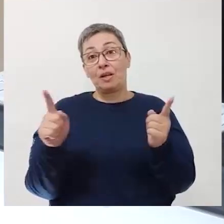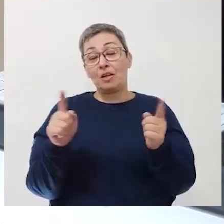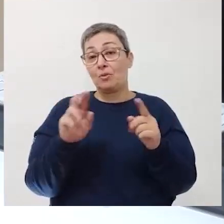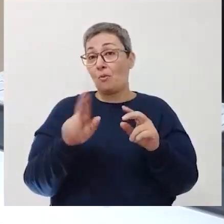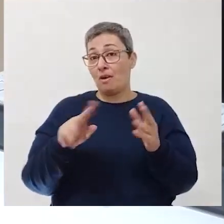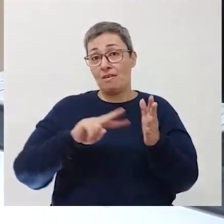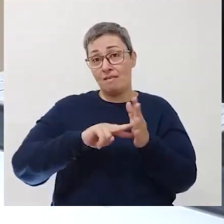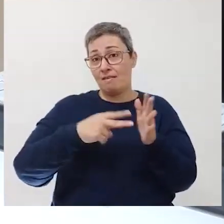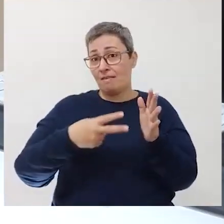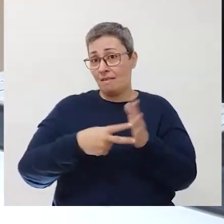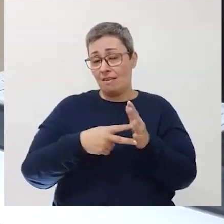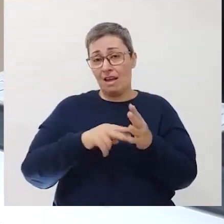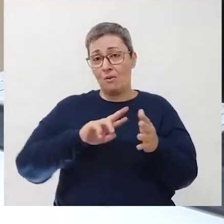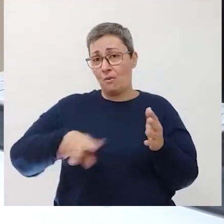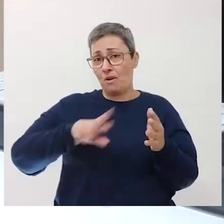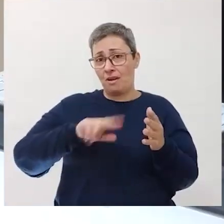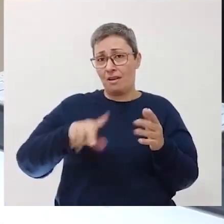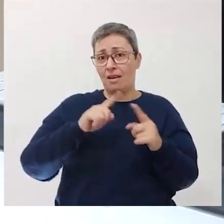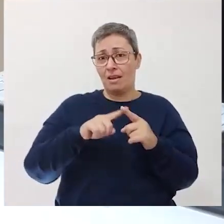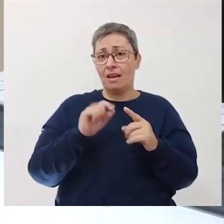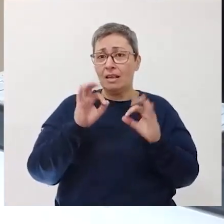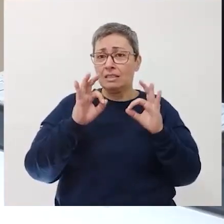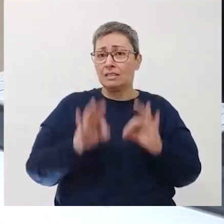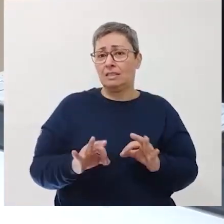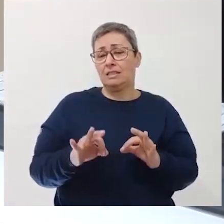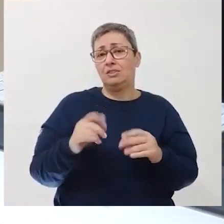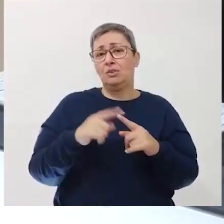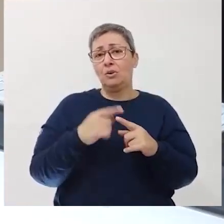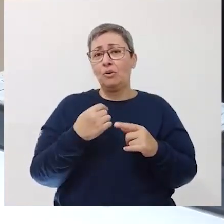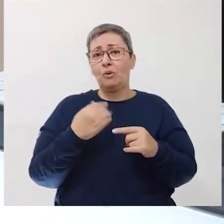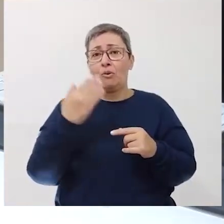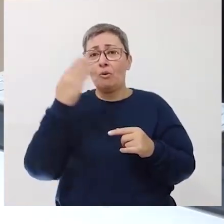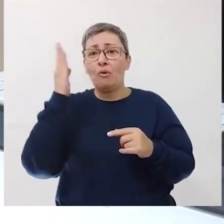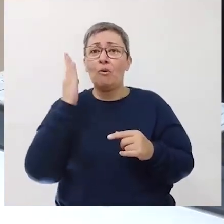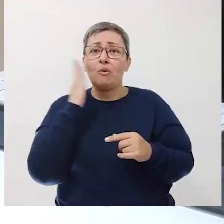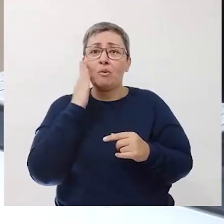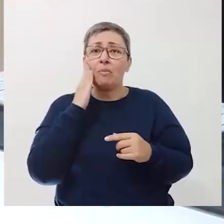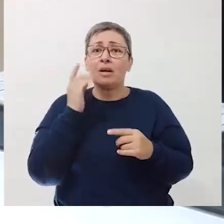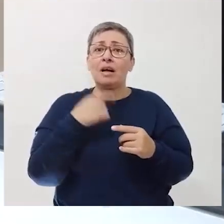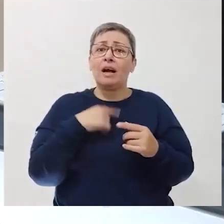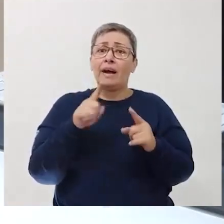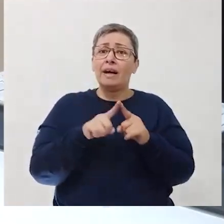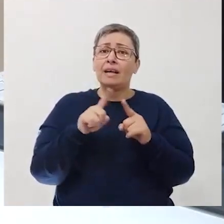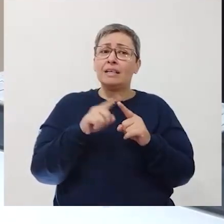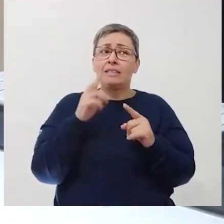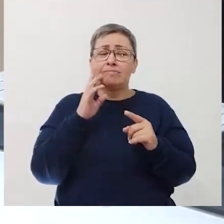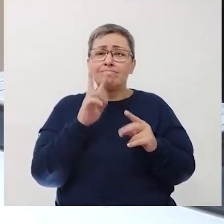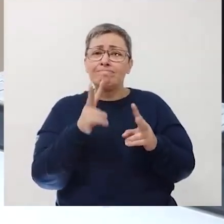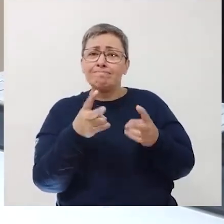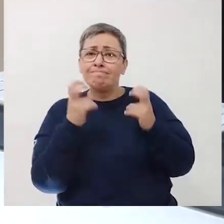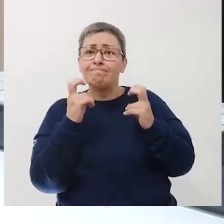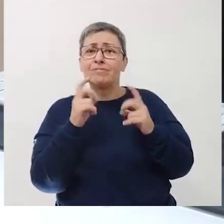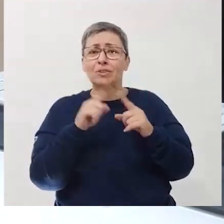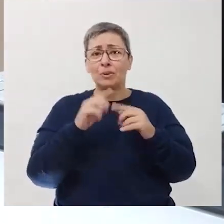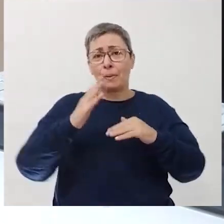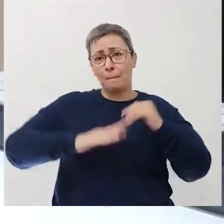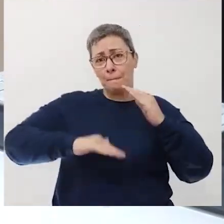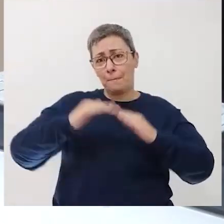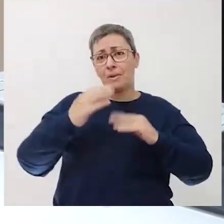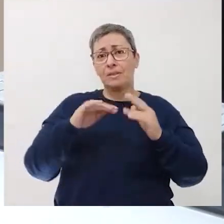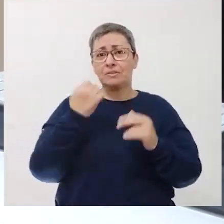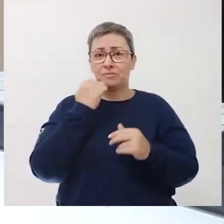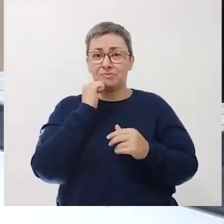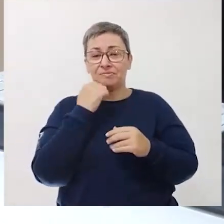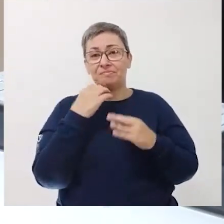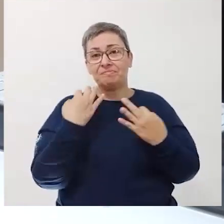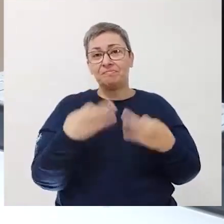Isso não significa negar a legitimidade de alguns saberes, mas sim reconhecer as características da prática